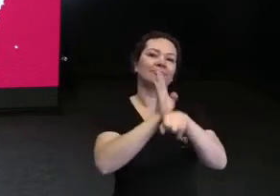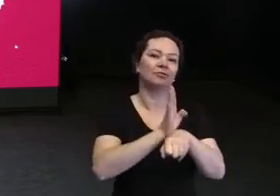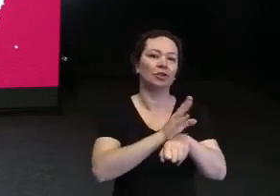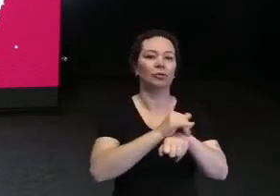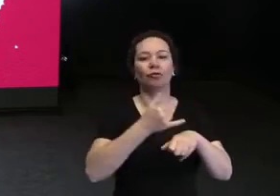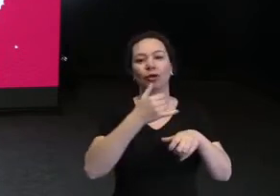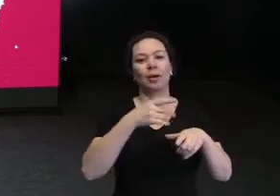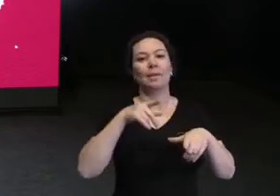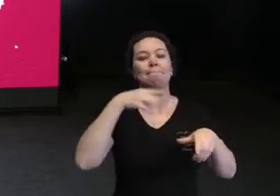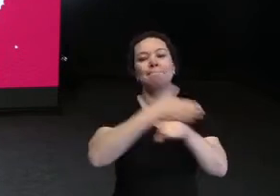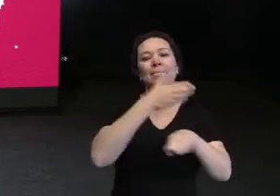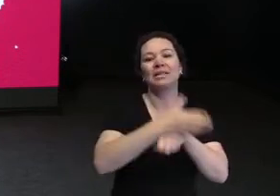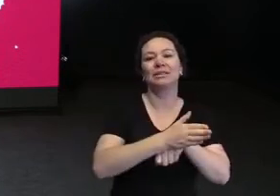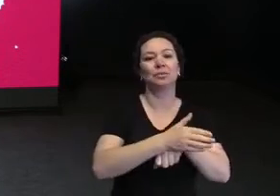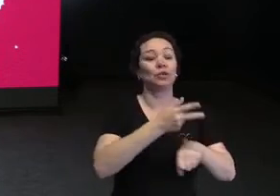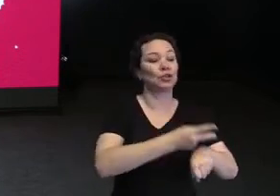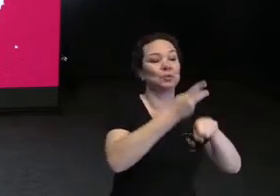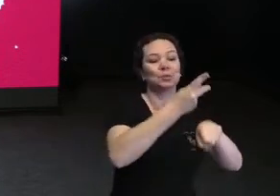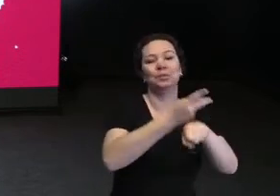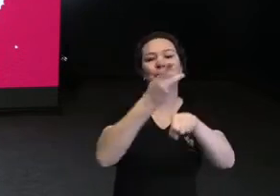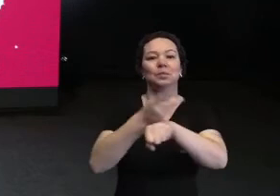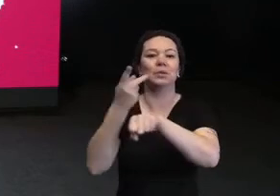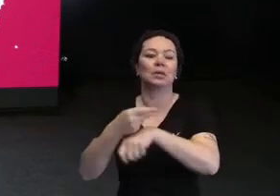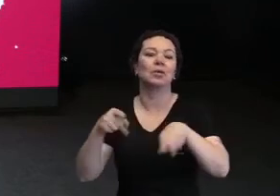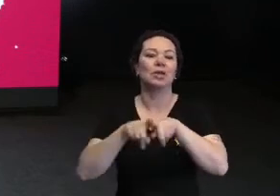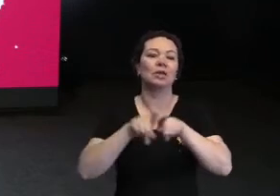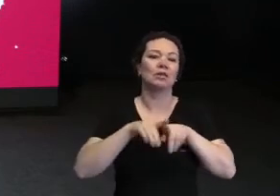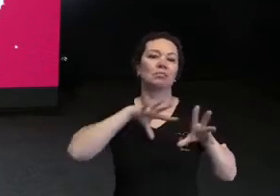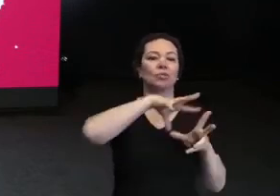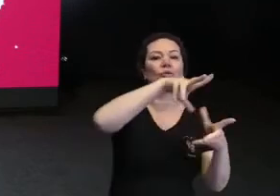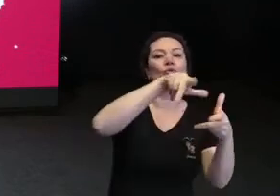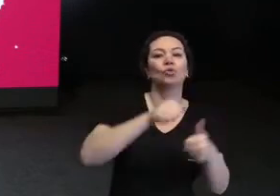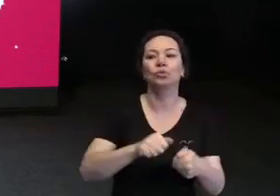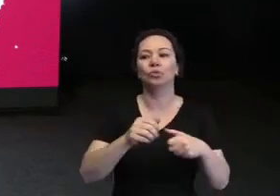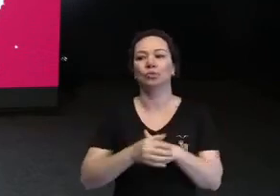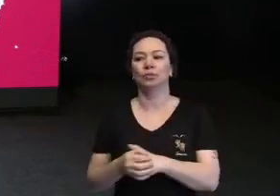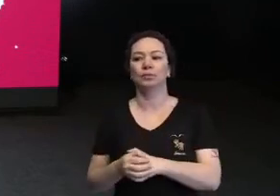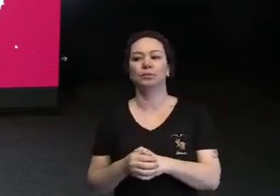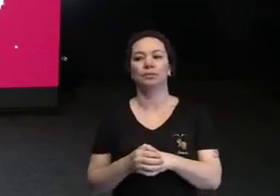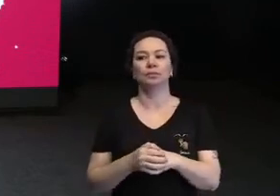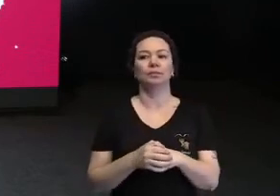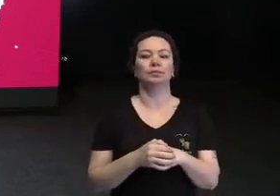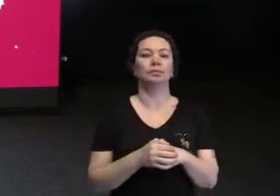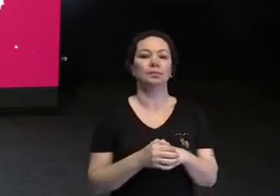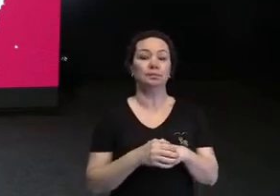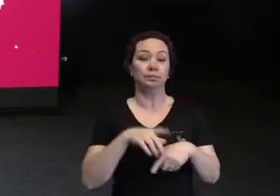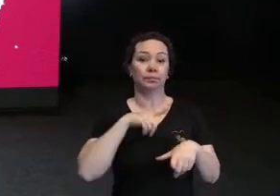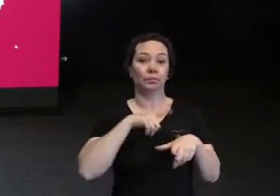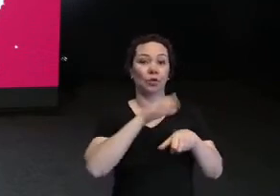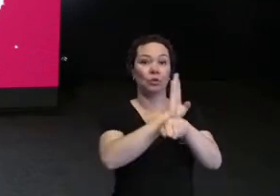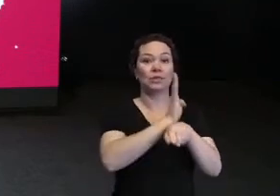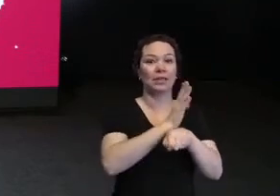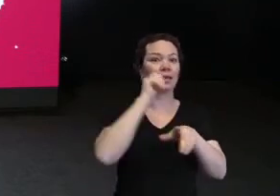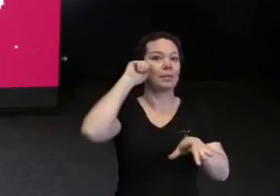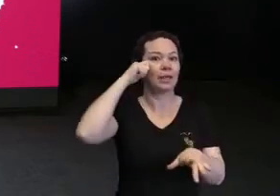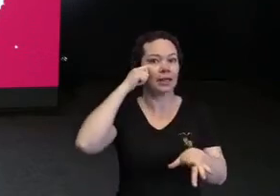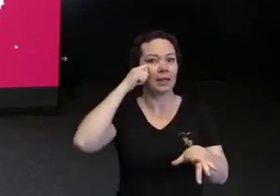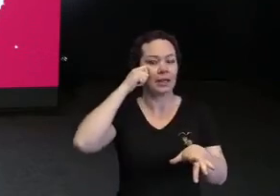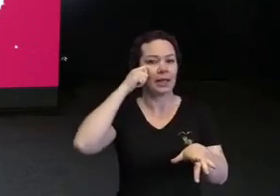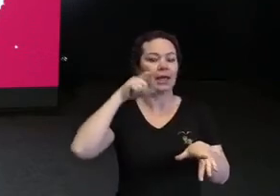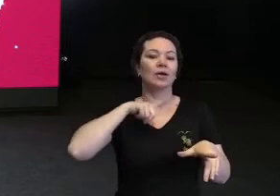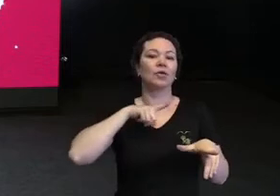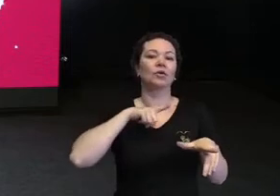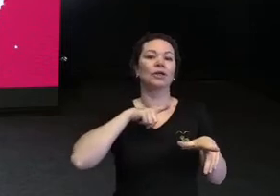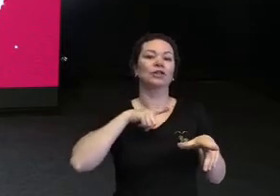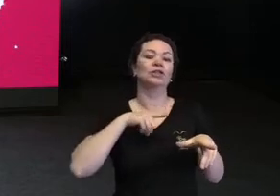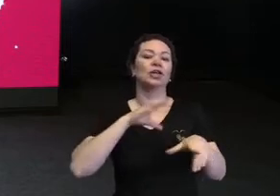E foi para um muito específico, o Toronto Black Film Festival, festival de cinema negro. eu falei, cara, eu preciso ir para o Canadá. E